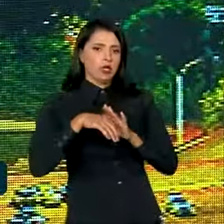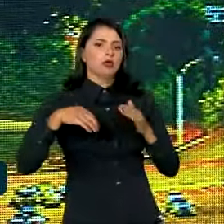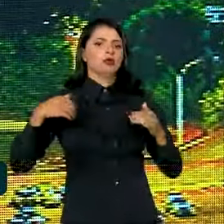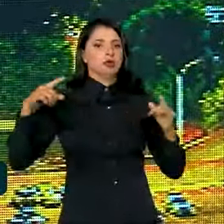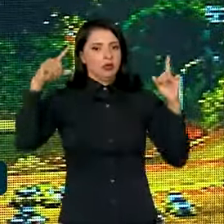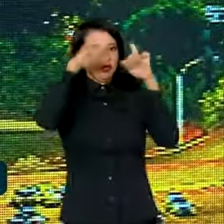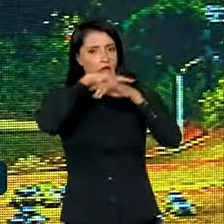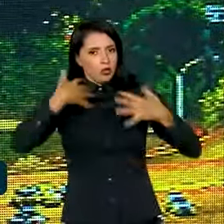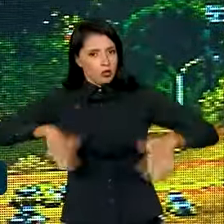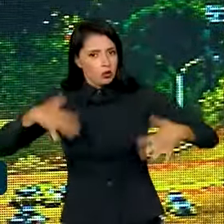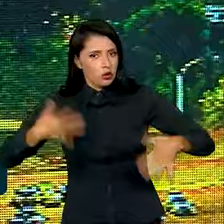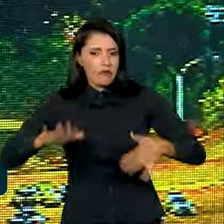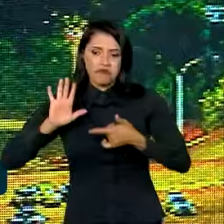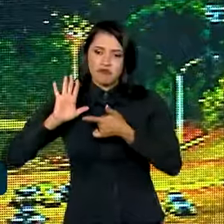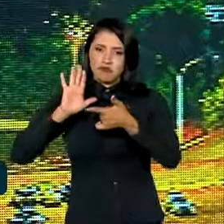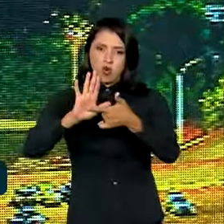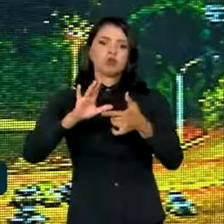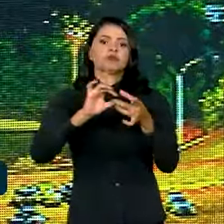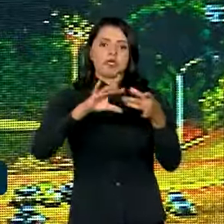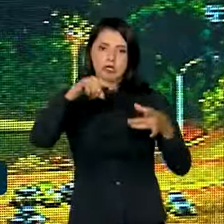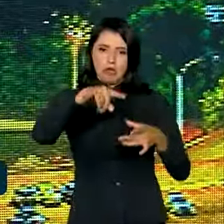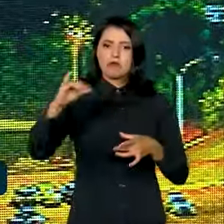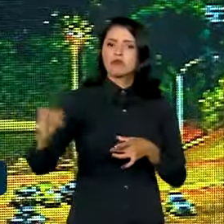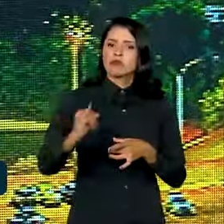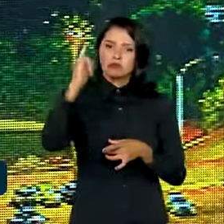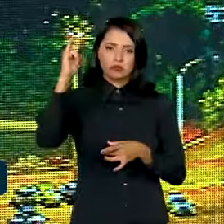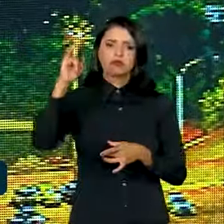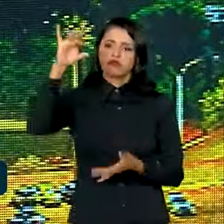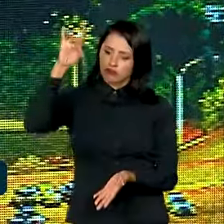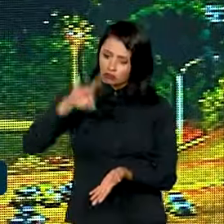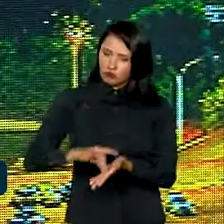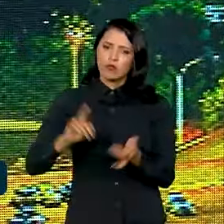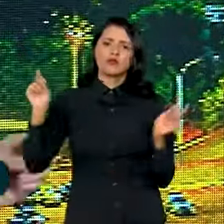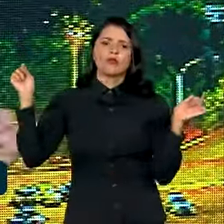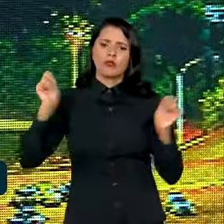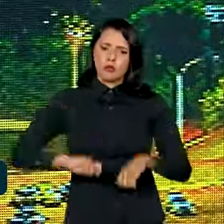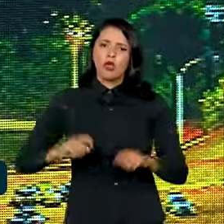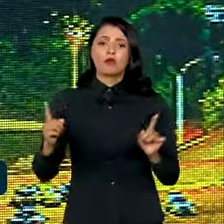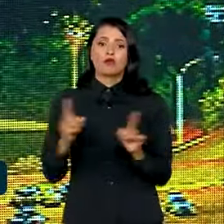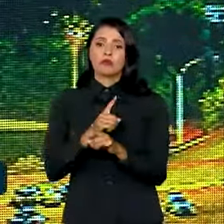demonstra a sua vitalidade. A real possibilidade de alternância de poder. E aí aí